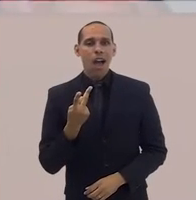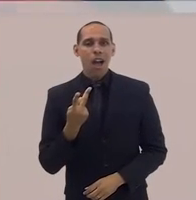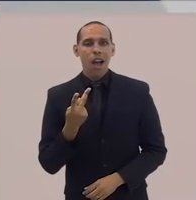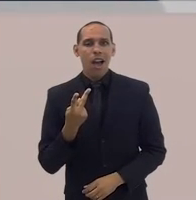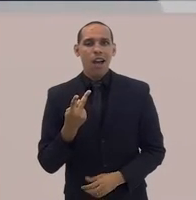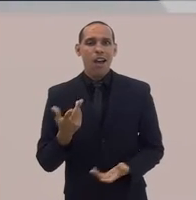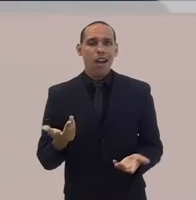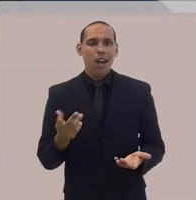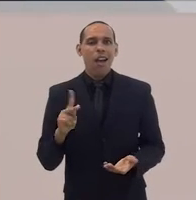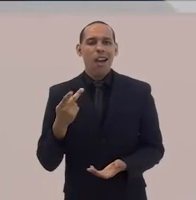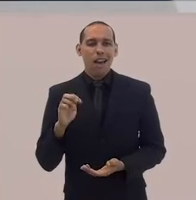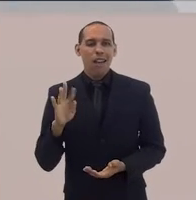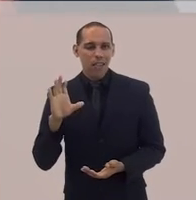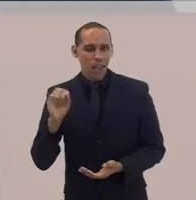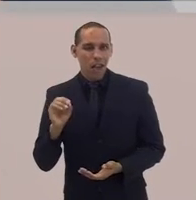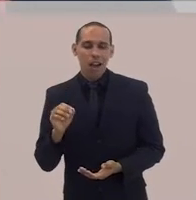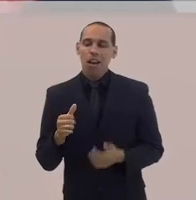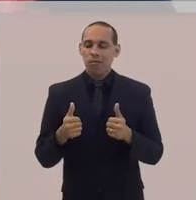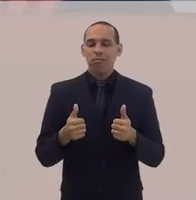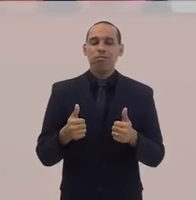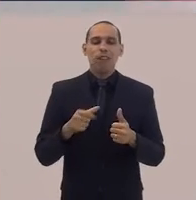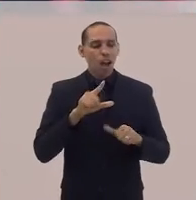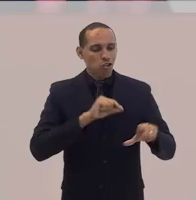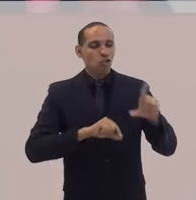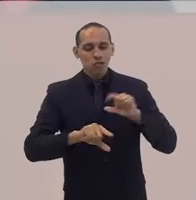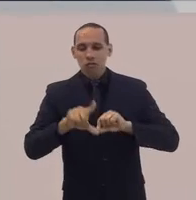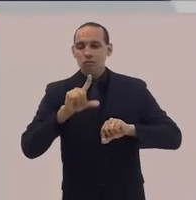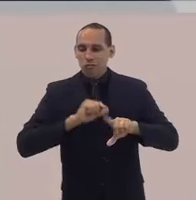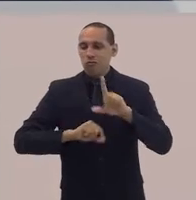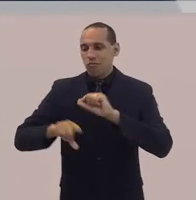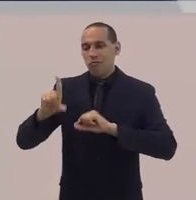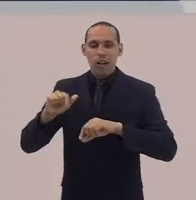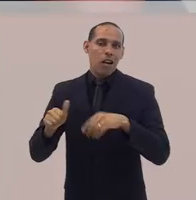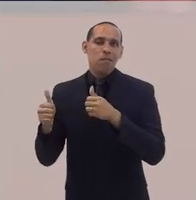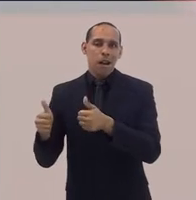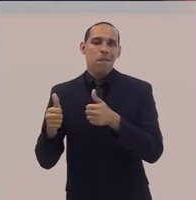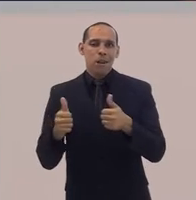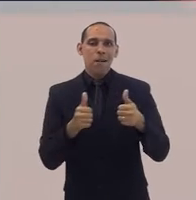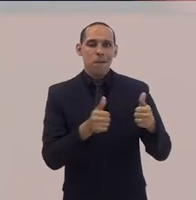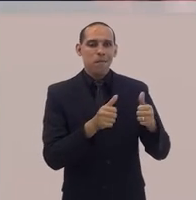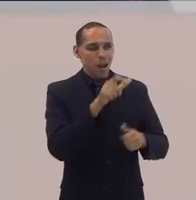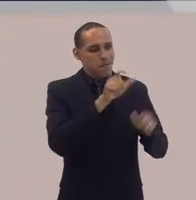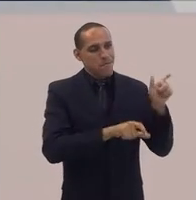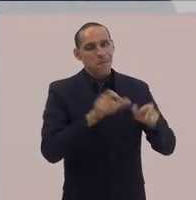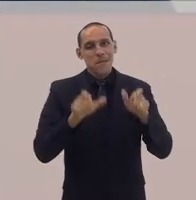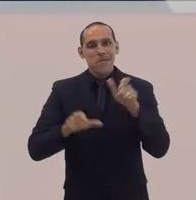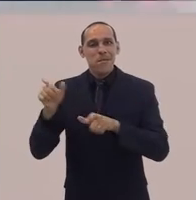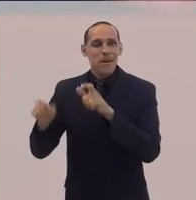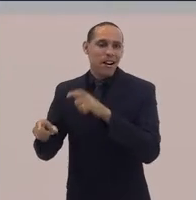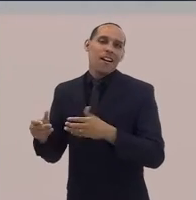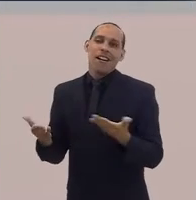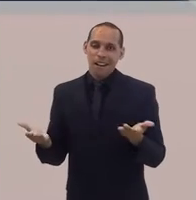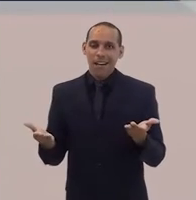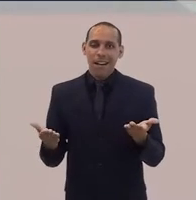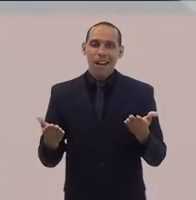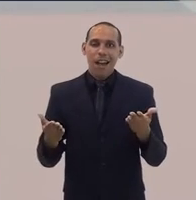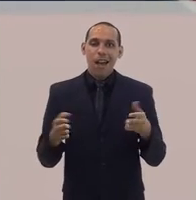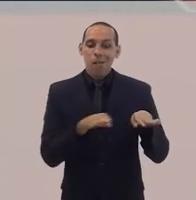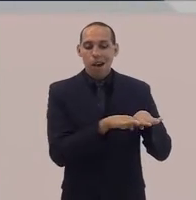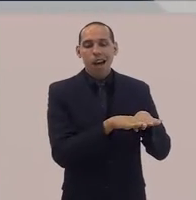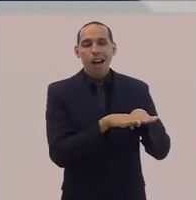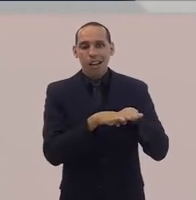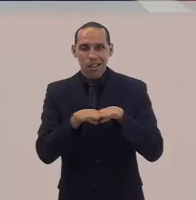que sempre selecionou determinados corpos como padrão,